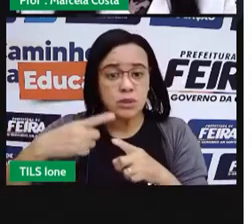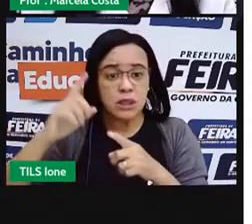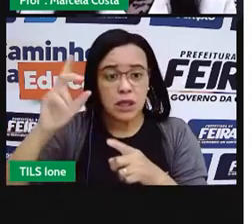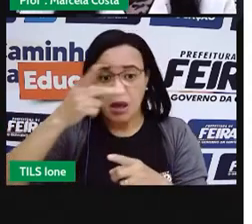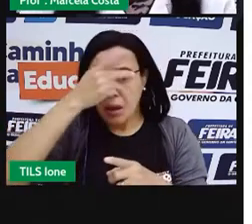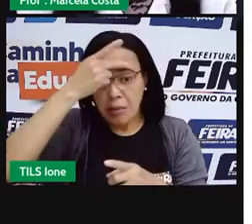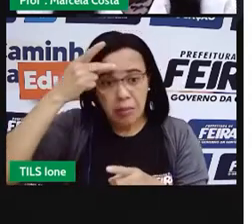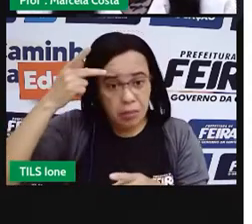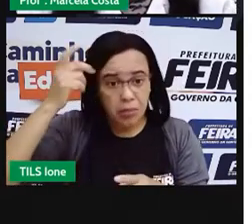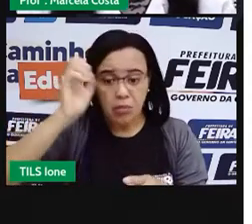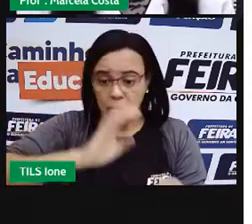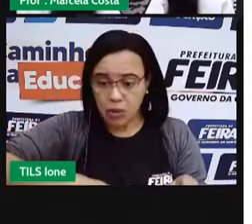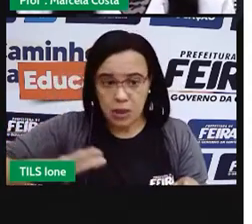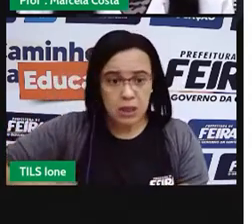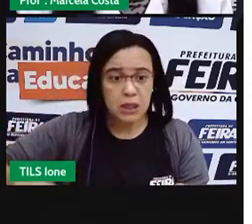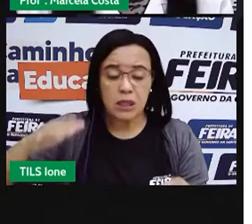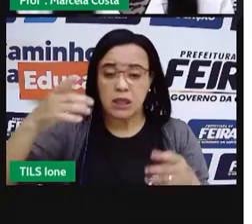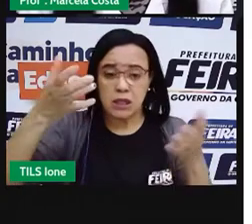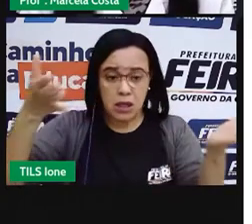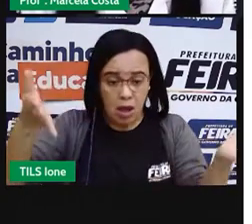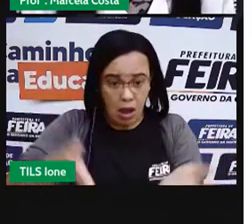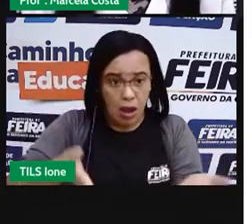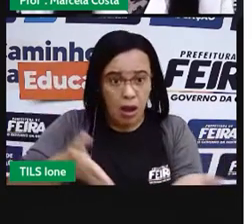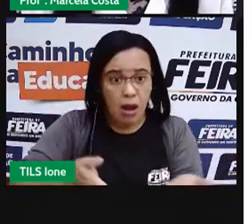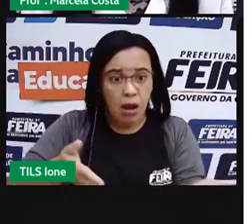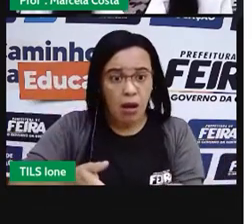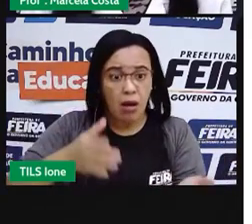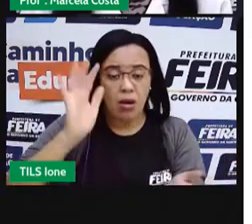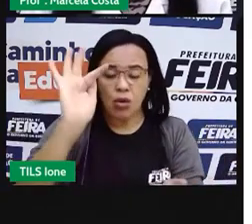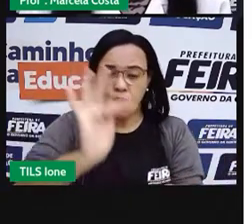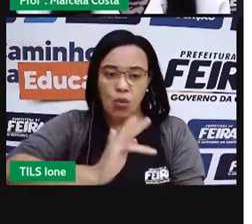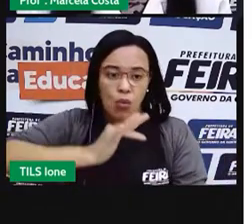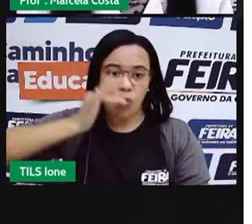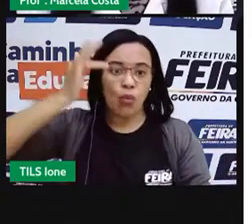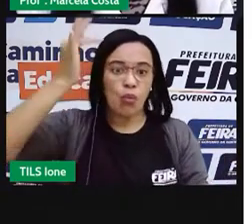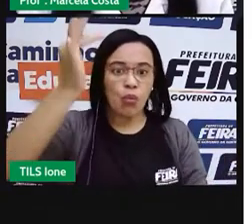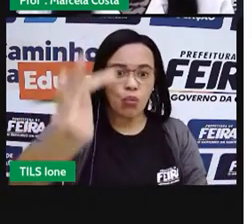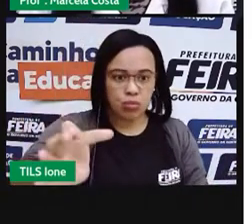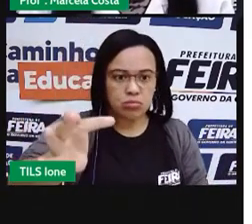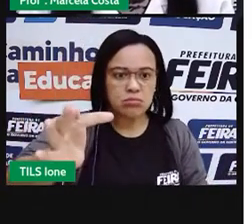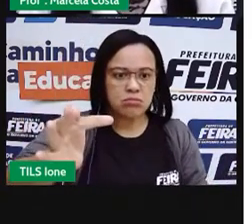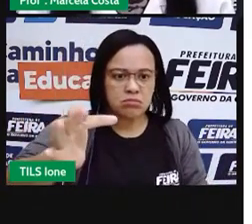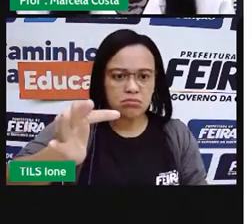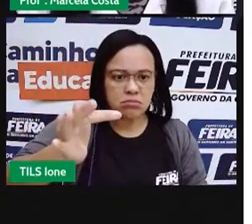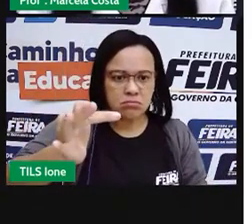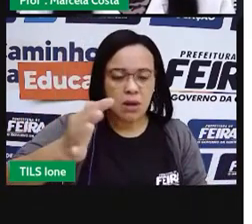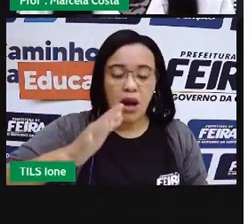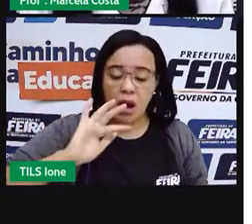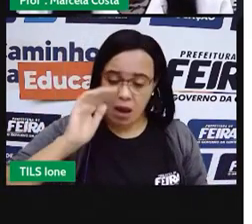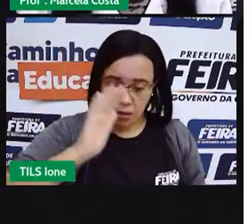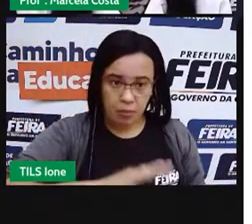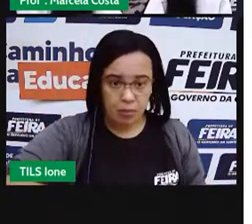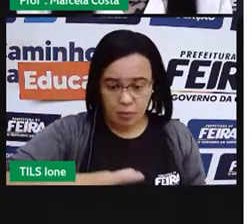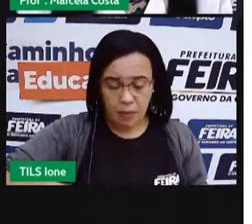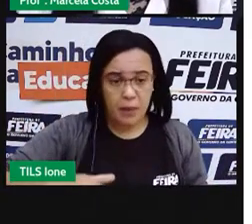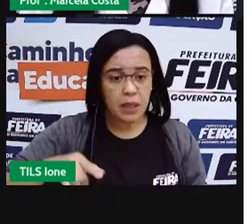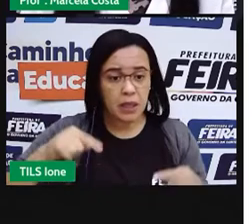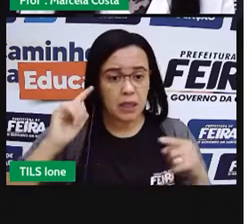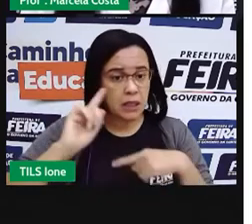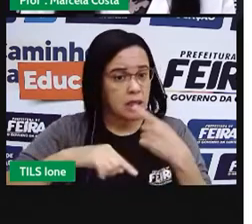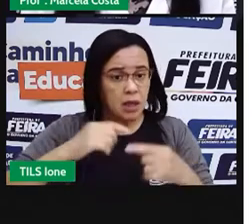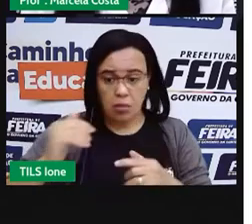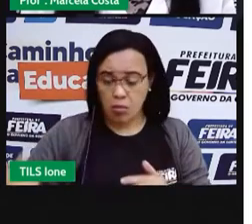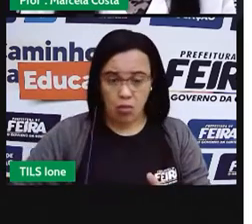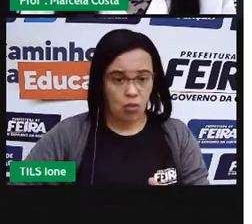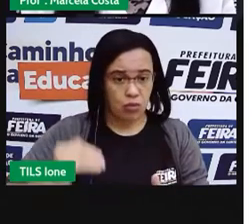você, criança que está me acompanhando agora, né, participando da aula, é quando você estiver adulto, né, quando